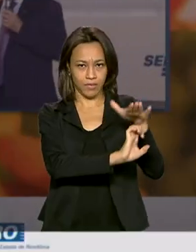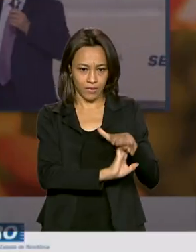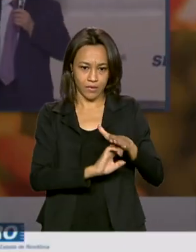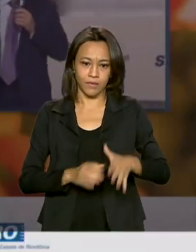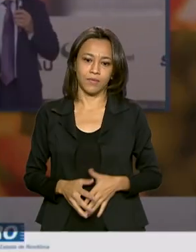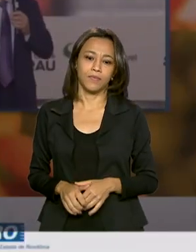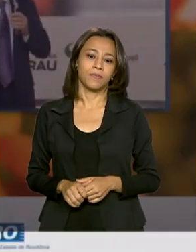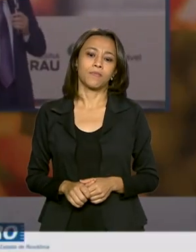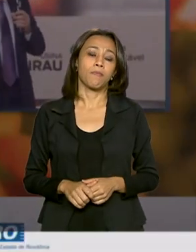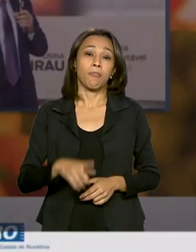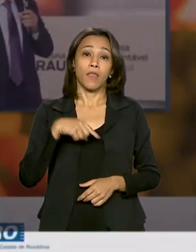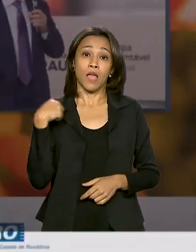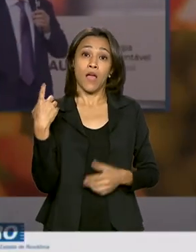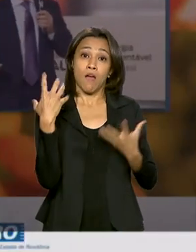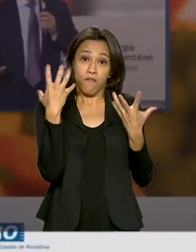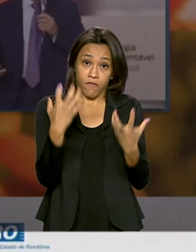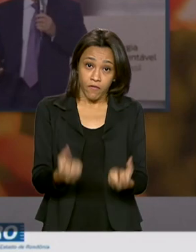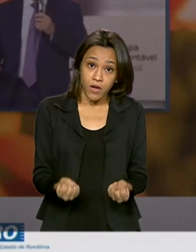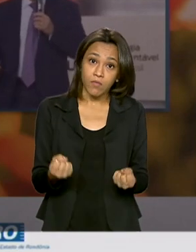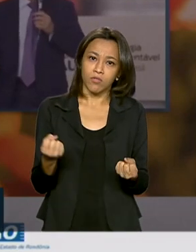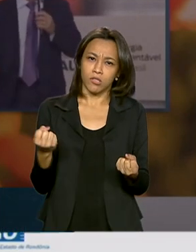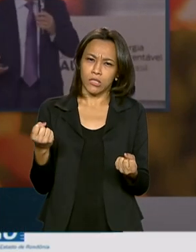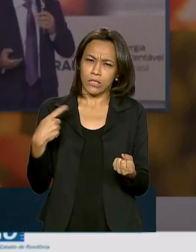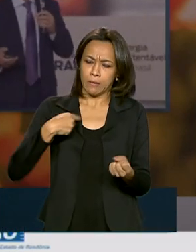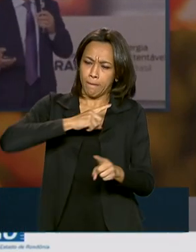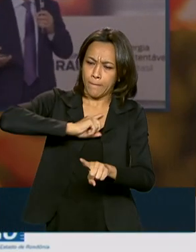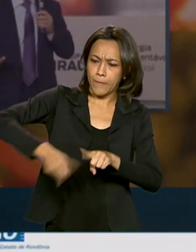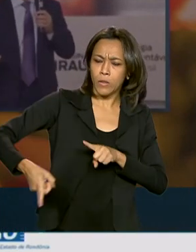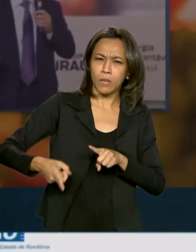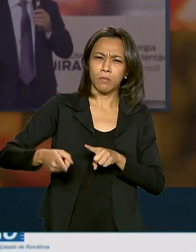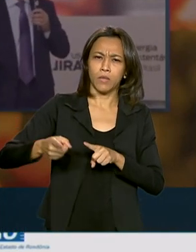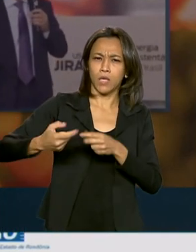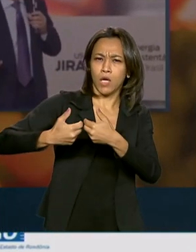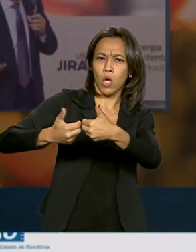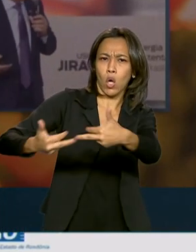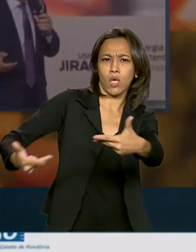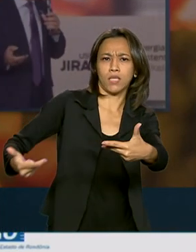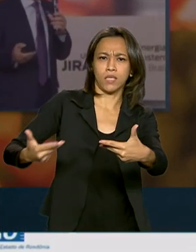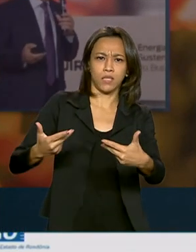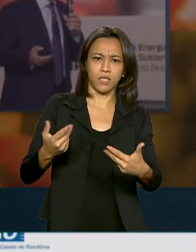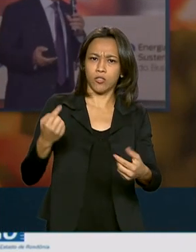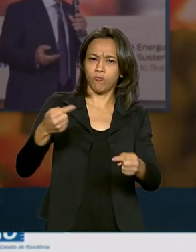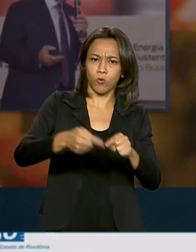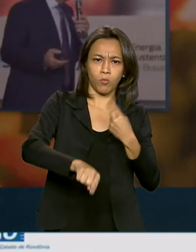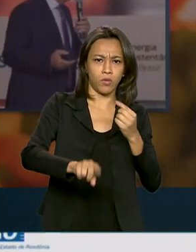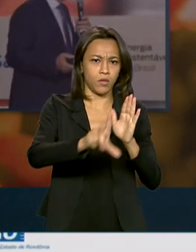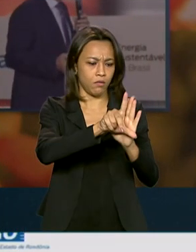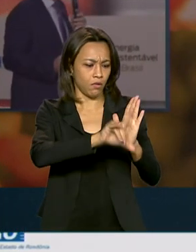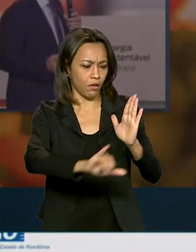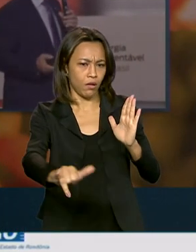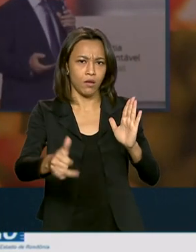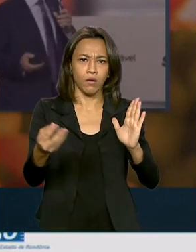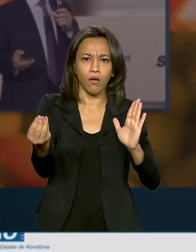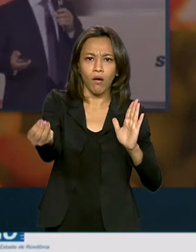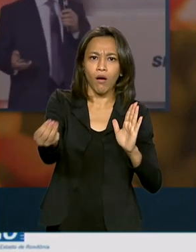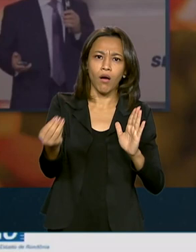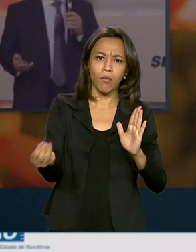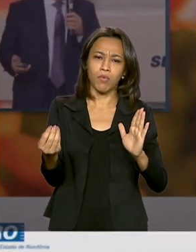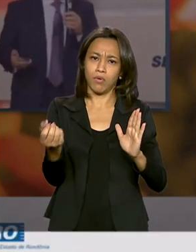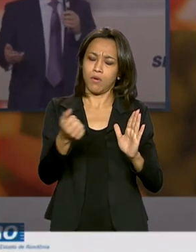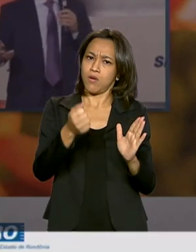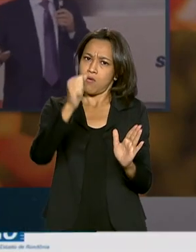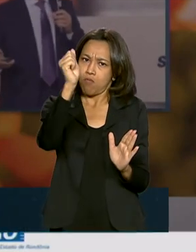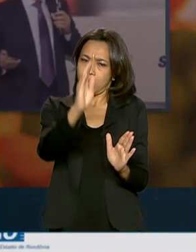Reprimir ilícitos ambientais não é suficiente. Então, nós não podemos atuar. O Estado brasileiro não pode aparecer na Amazônia única e